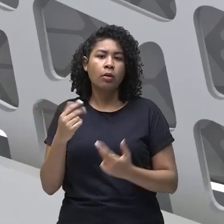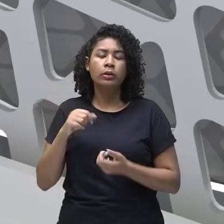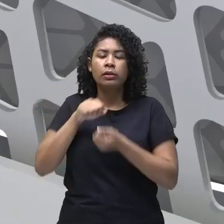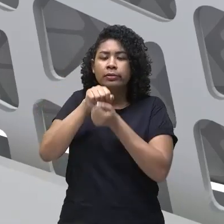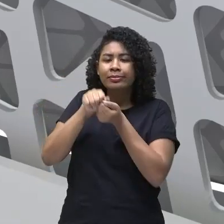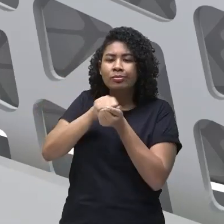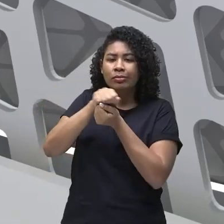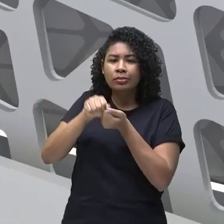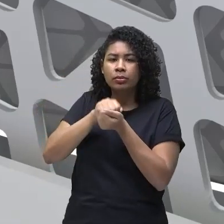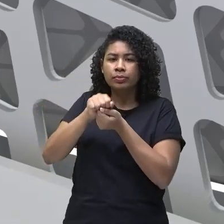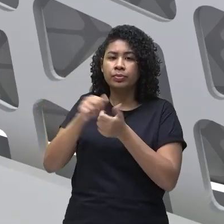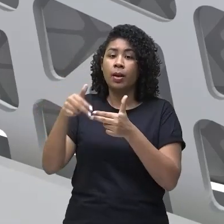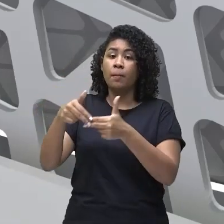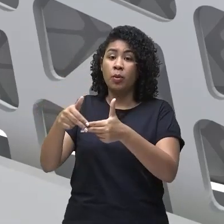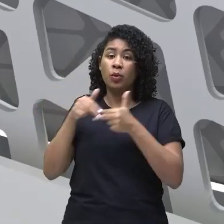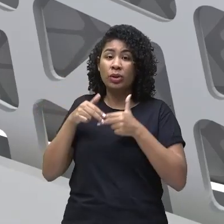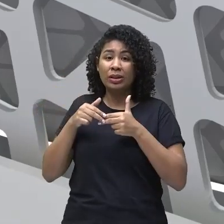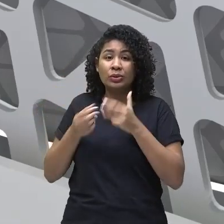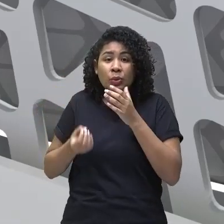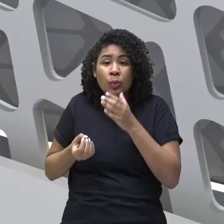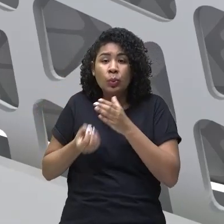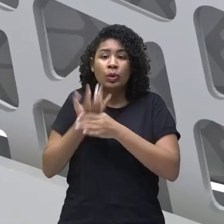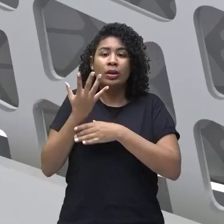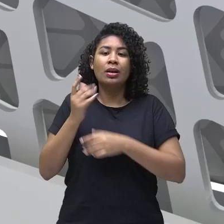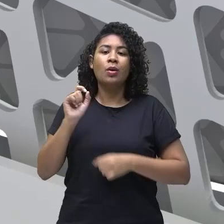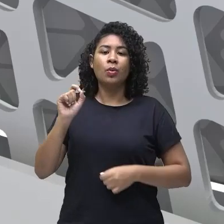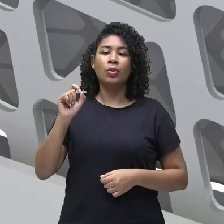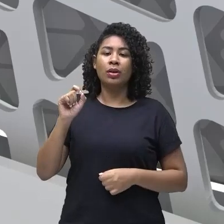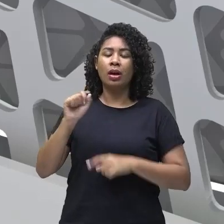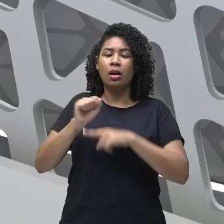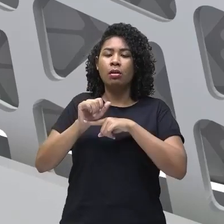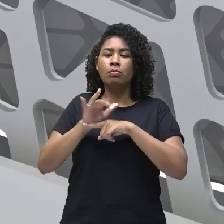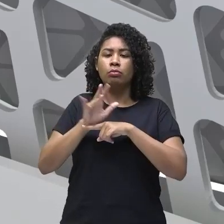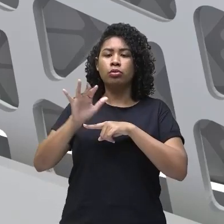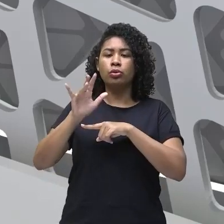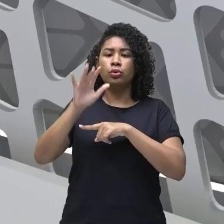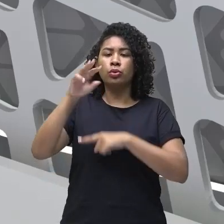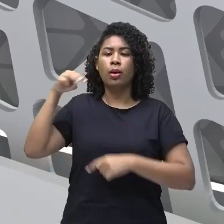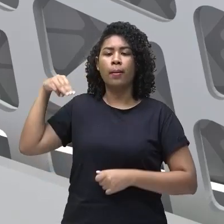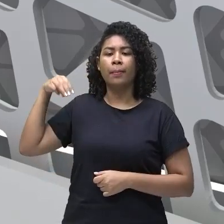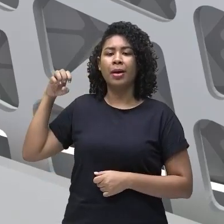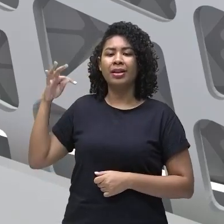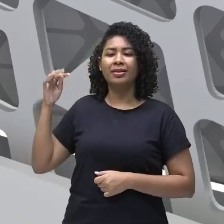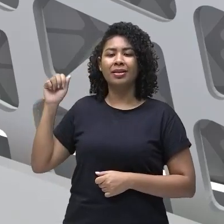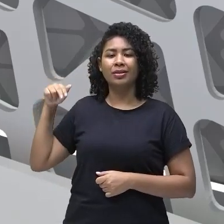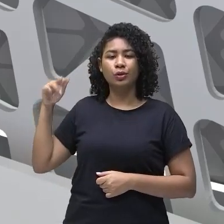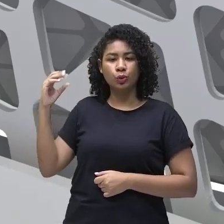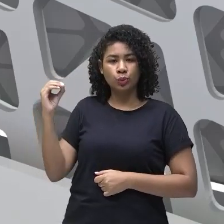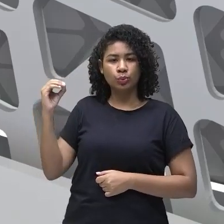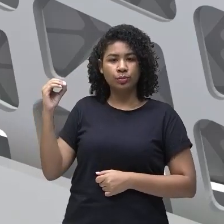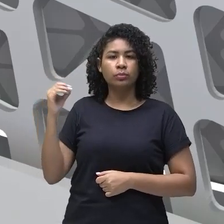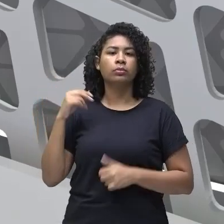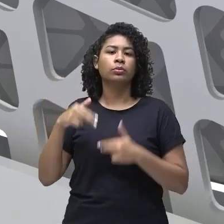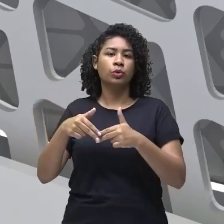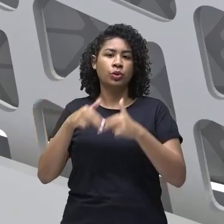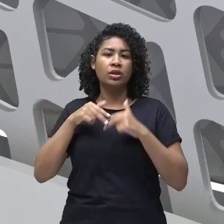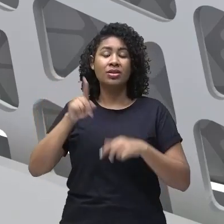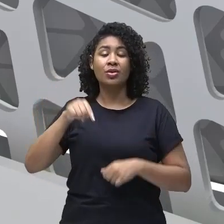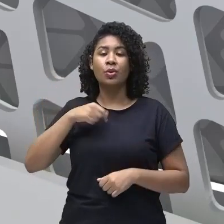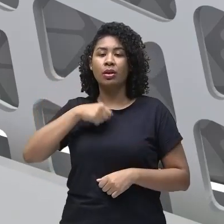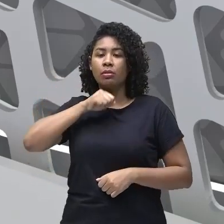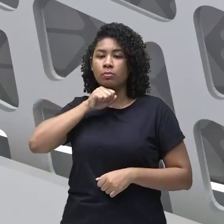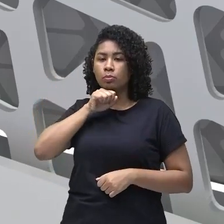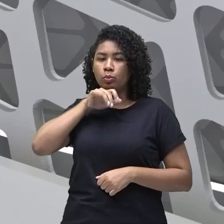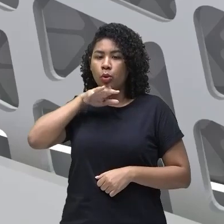produção de metano e a liberação desse gás. Então, é o conhecido arroto do boi.